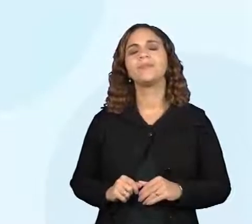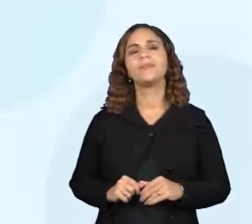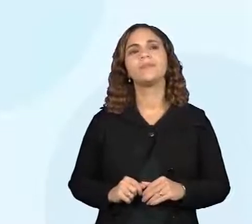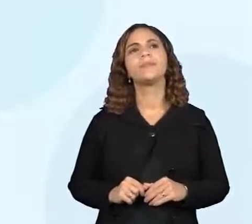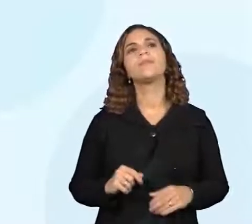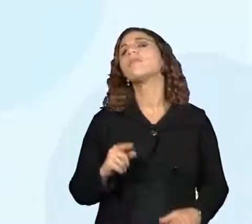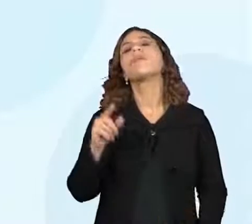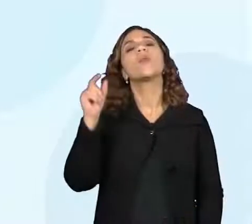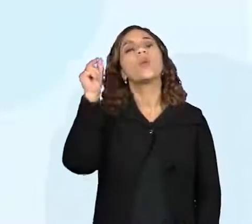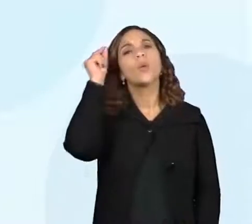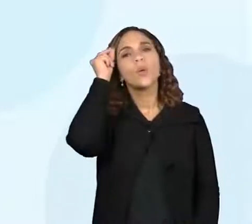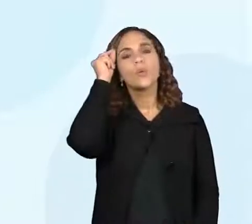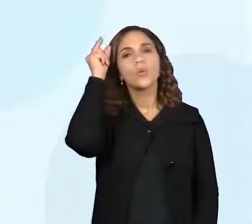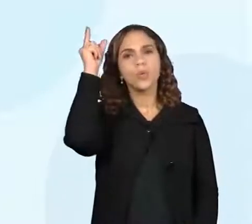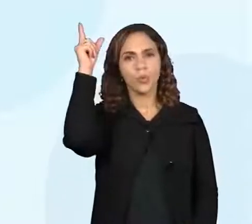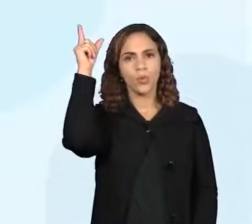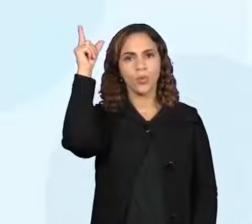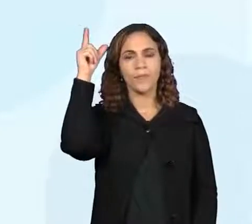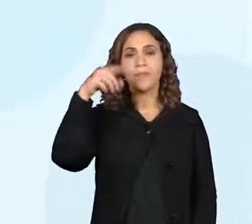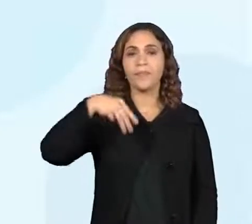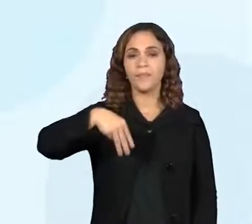Cultura material.